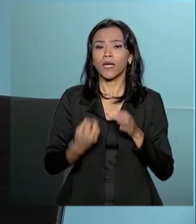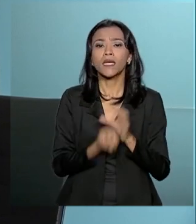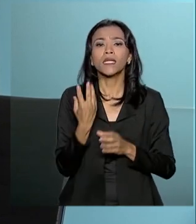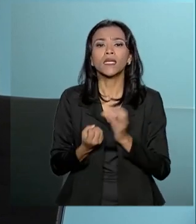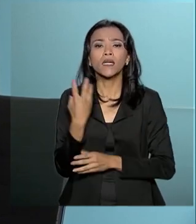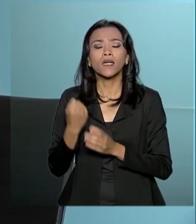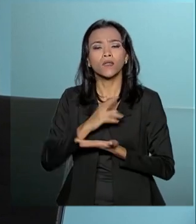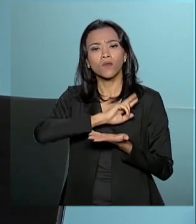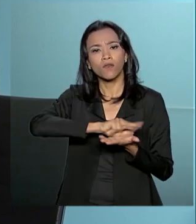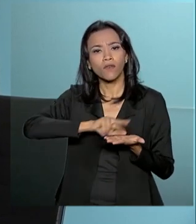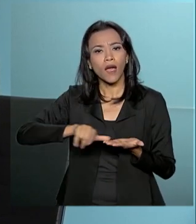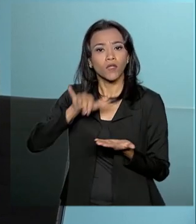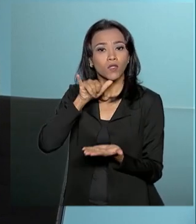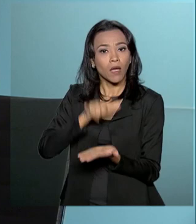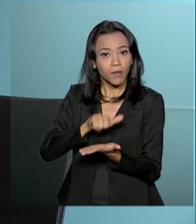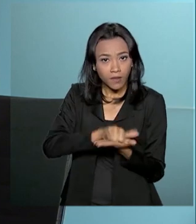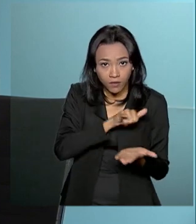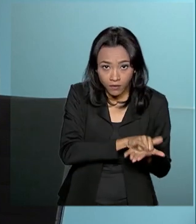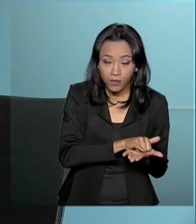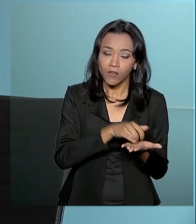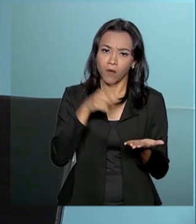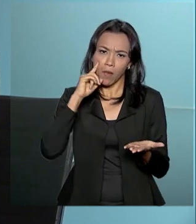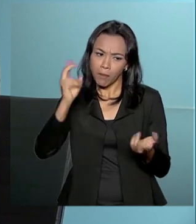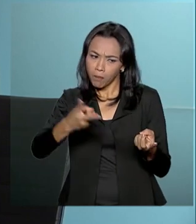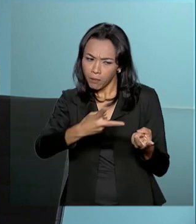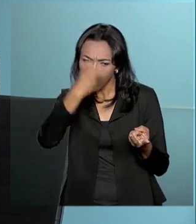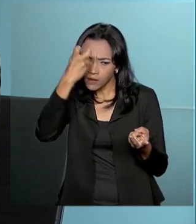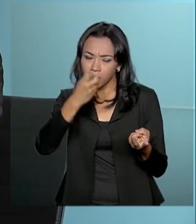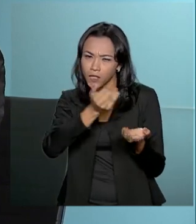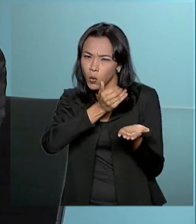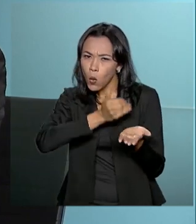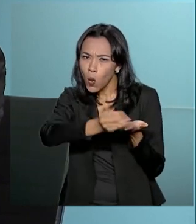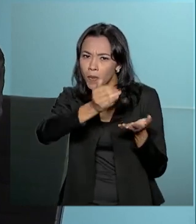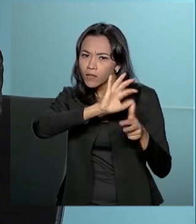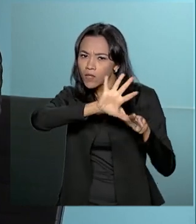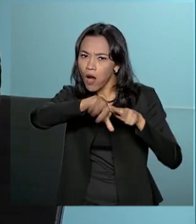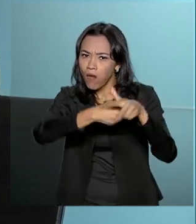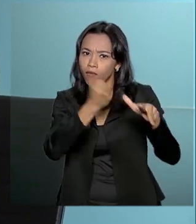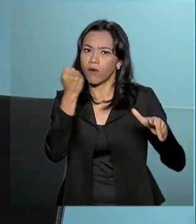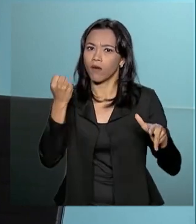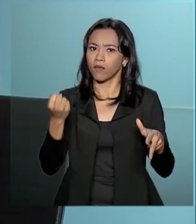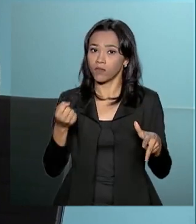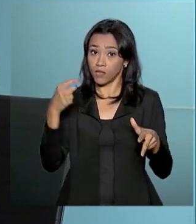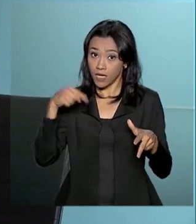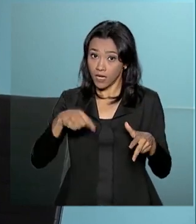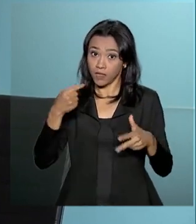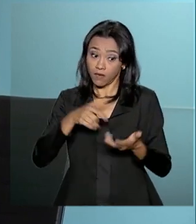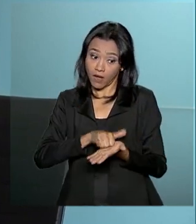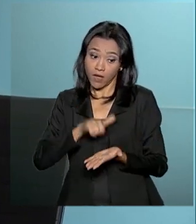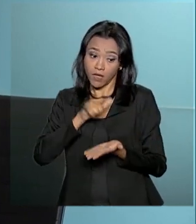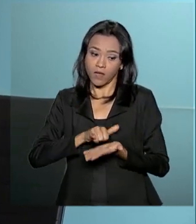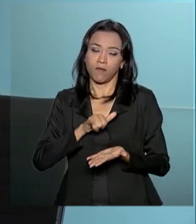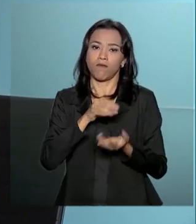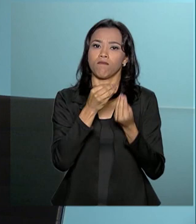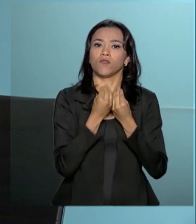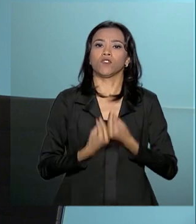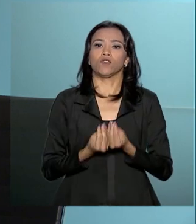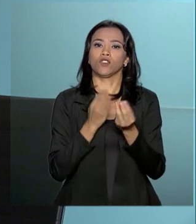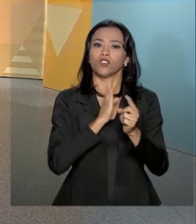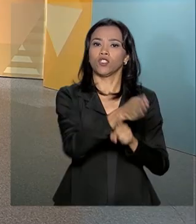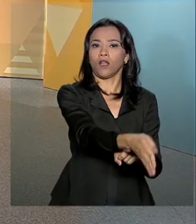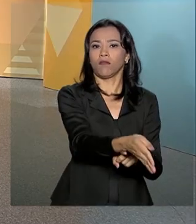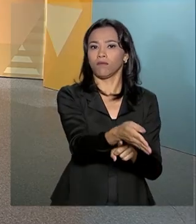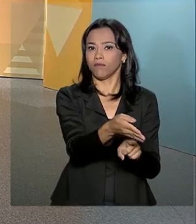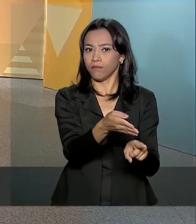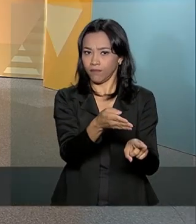a detecção desses indícios de fraude. Isso vai direto para essas unidades. Essas unidades vão começar a agir dentro dos órgãos.